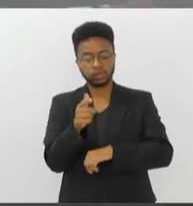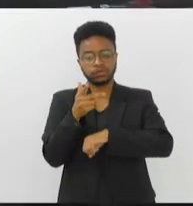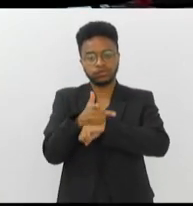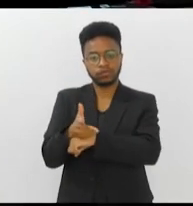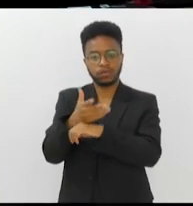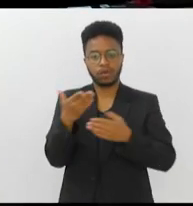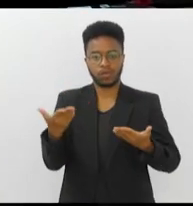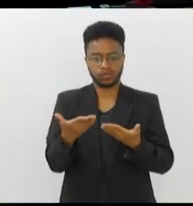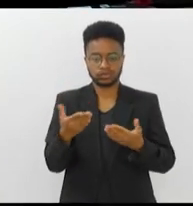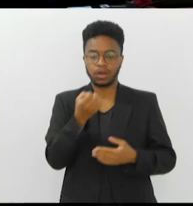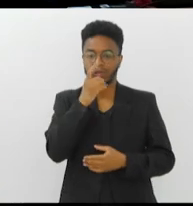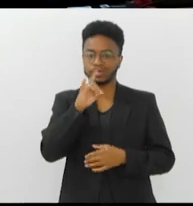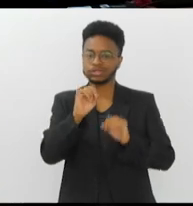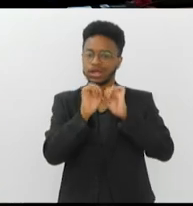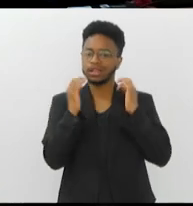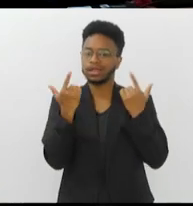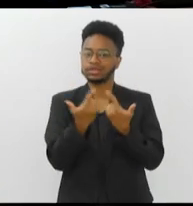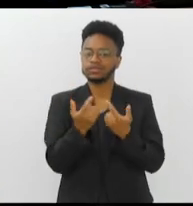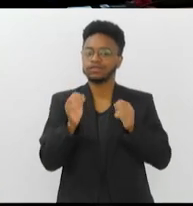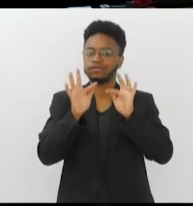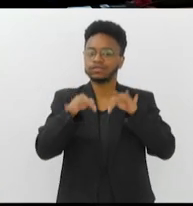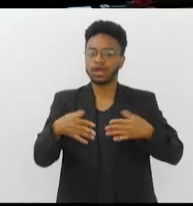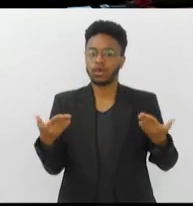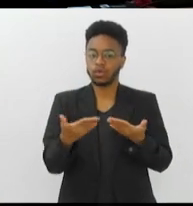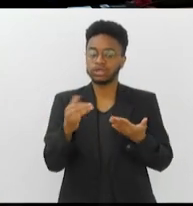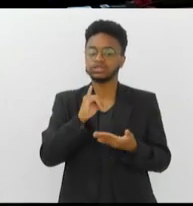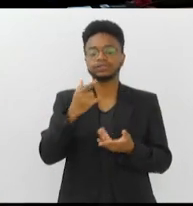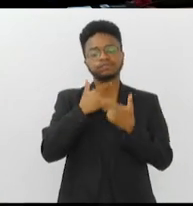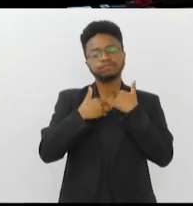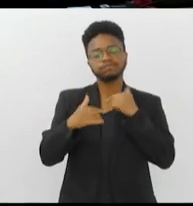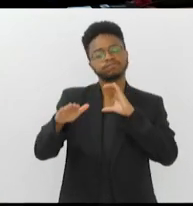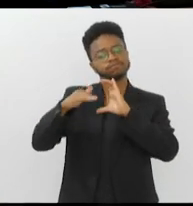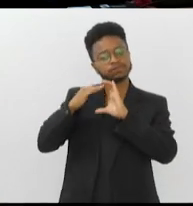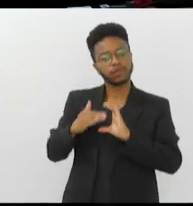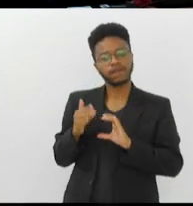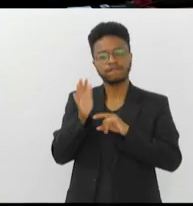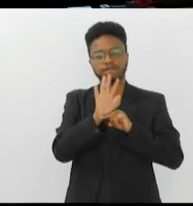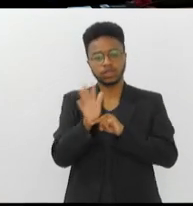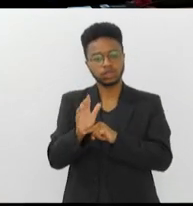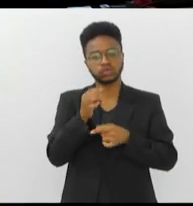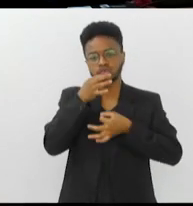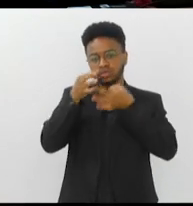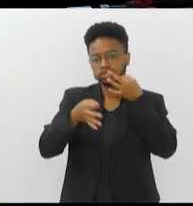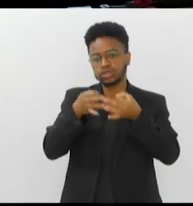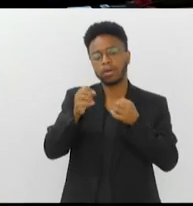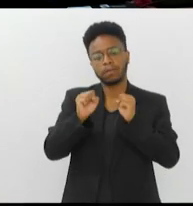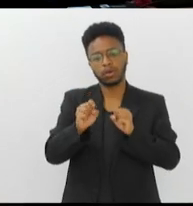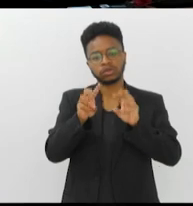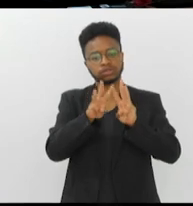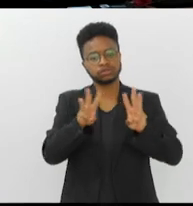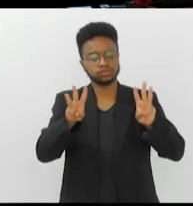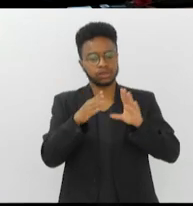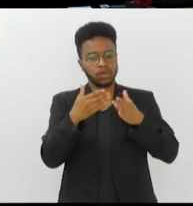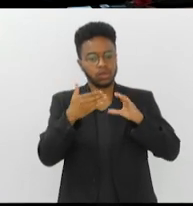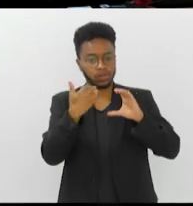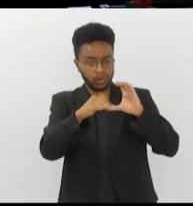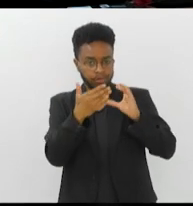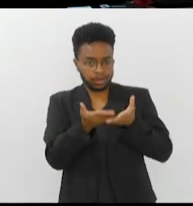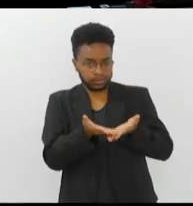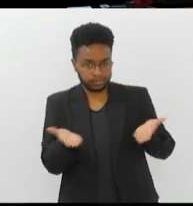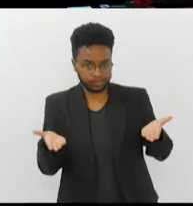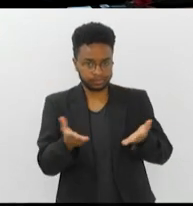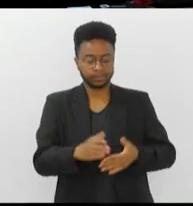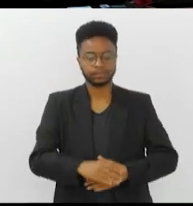de hoje. O Bom Dia Alerje termina aqui. E se você quiser enviar sugestões ou vídeos aí da sua cidade, é só acessar nosso meio tvalerje.arroba